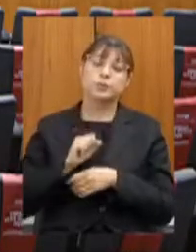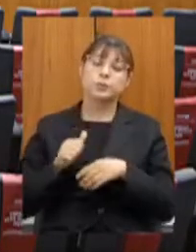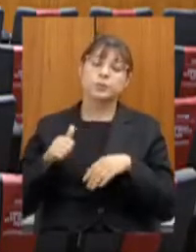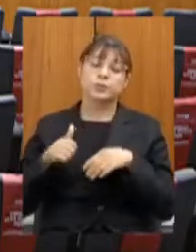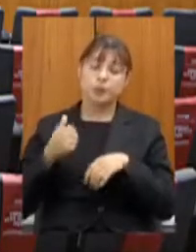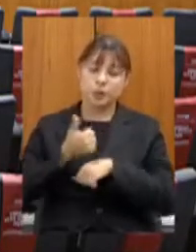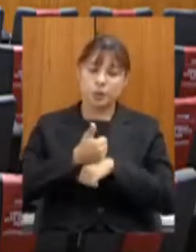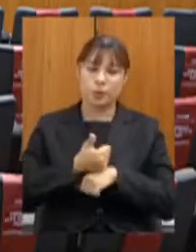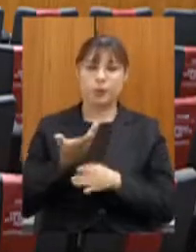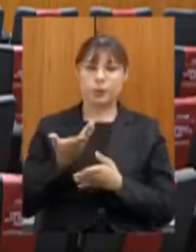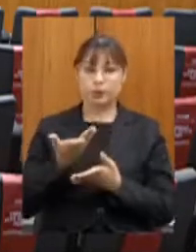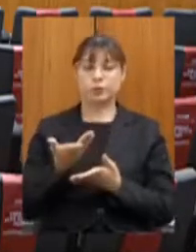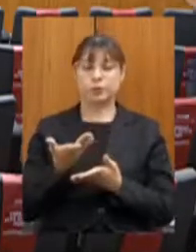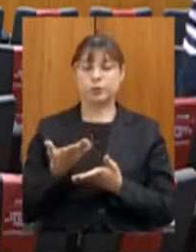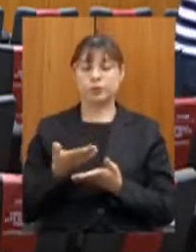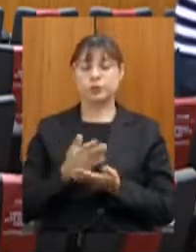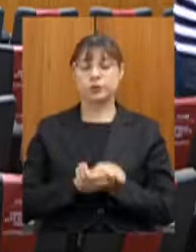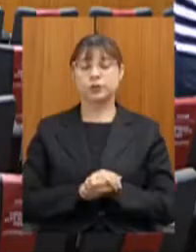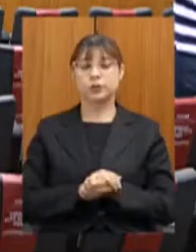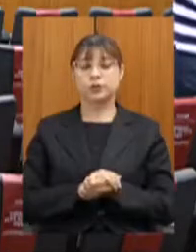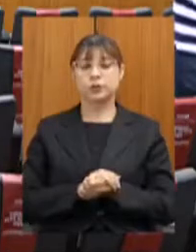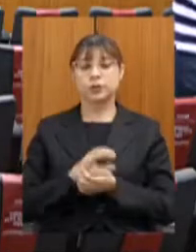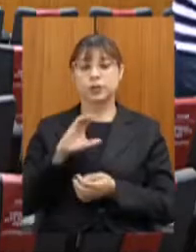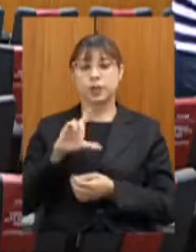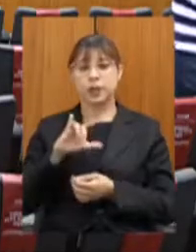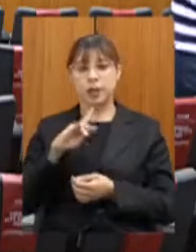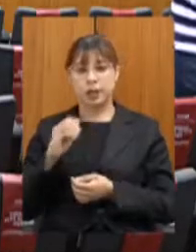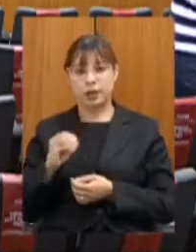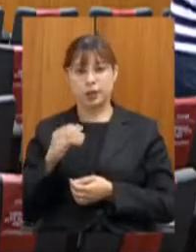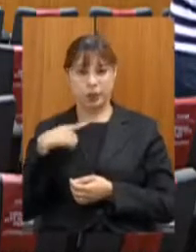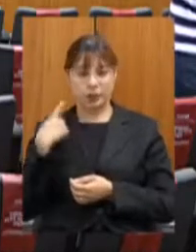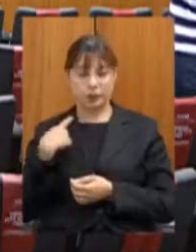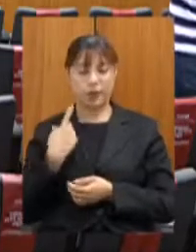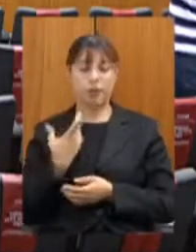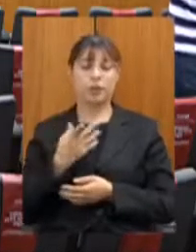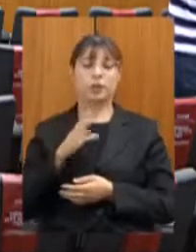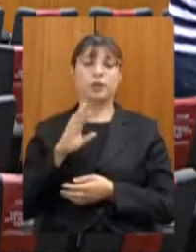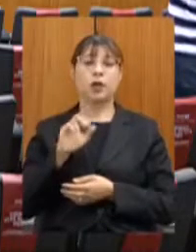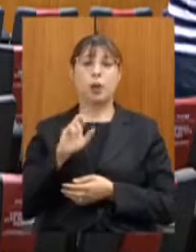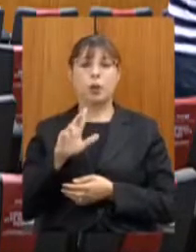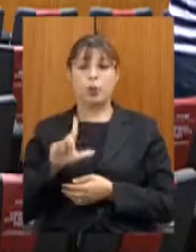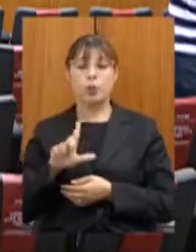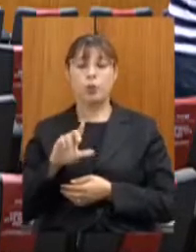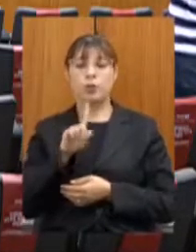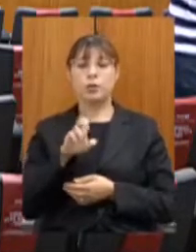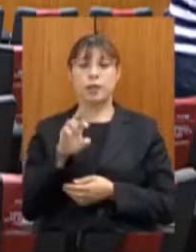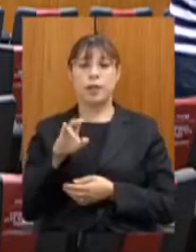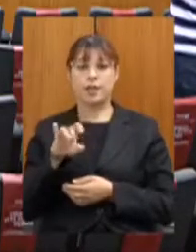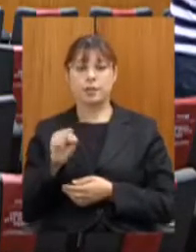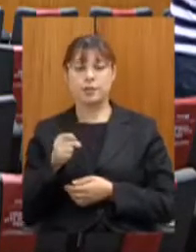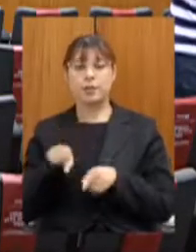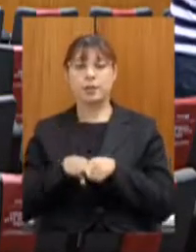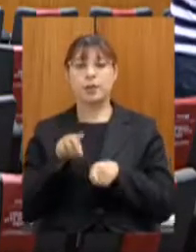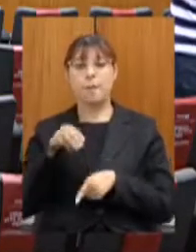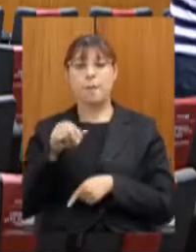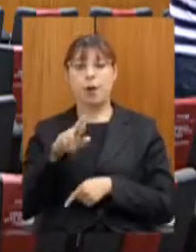Celinho do Sintrocel, Zé Reis, Raul Belém e Mauro Tramonte.